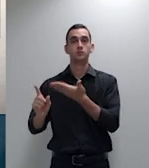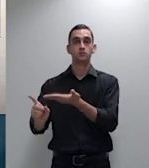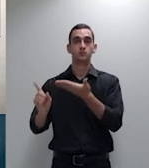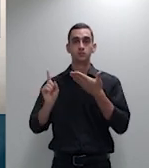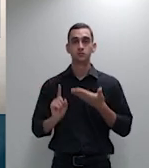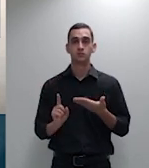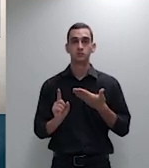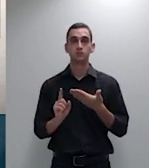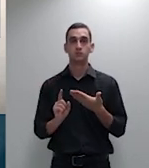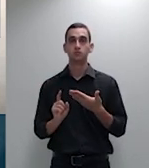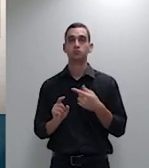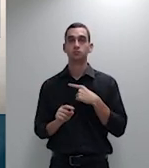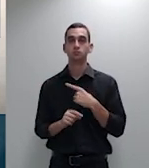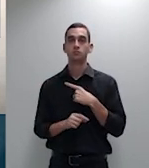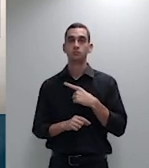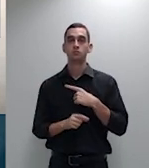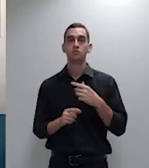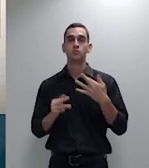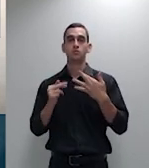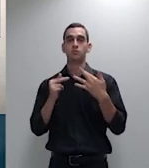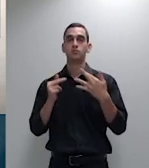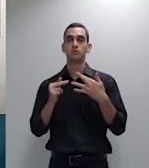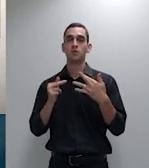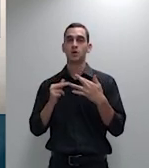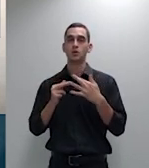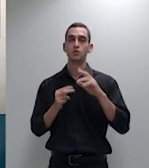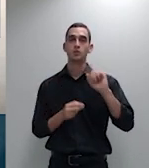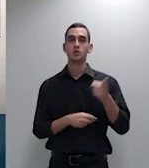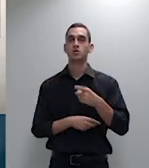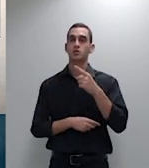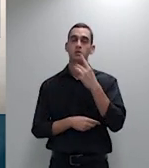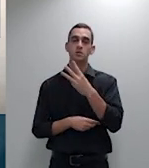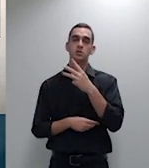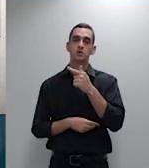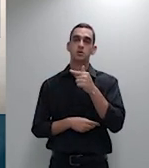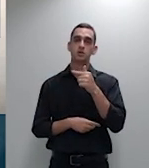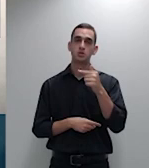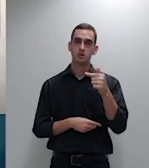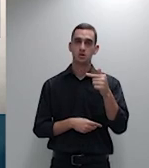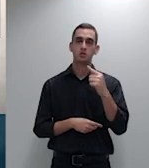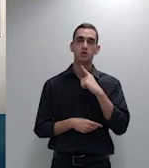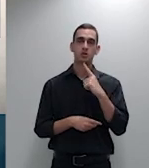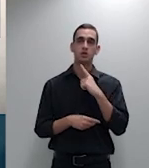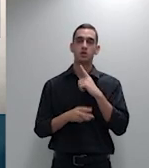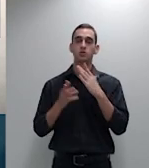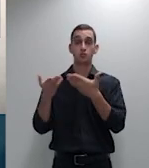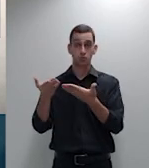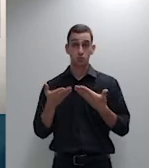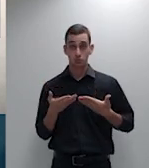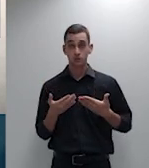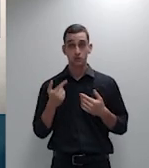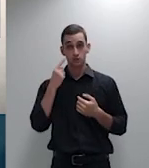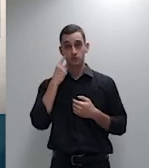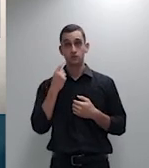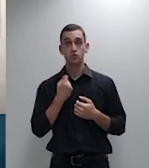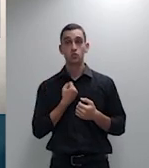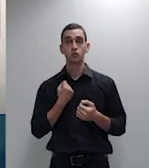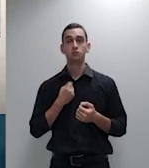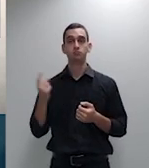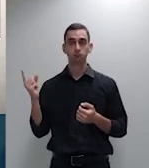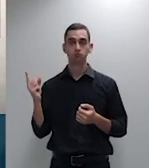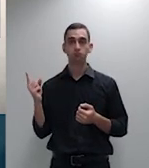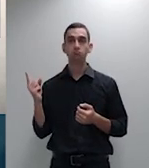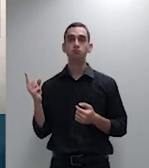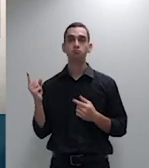873 mil 377 convido a tribuna a doutora Ana Tereza